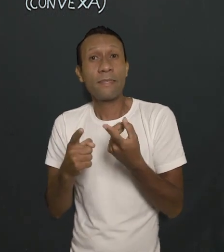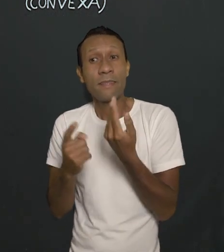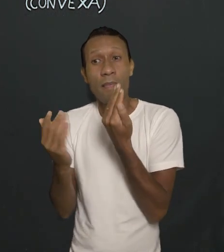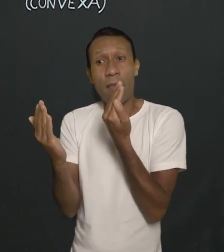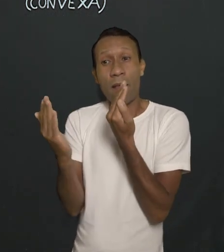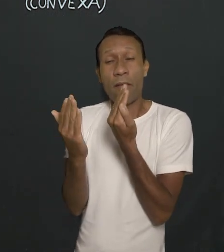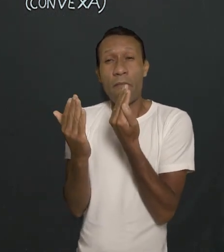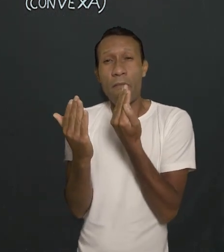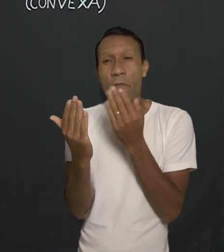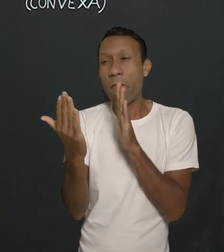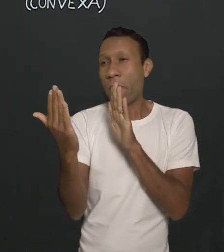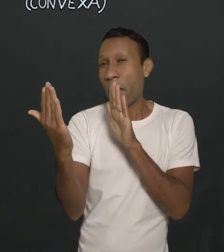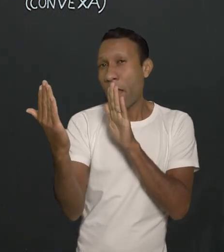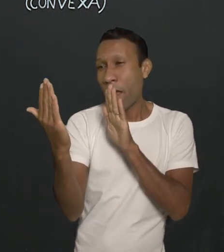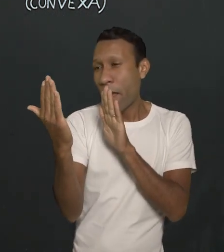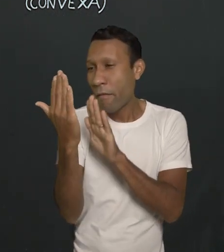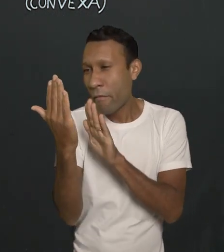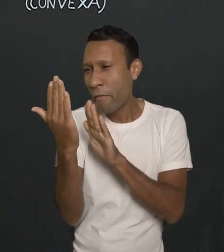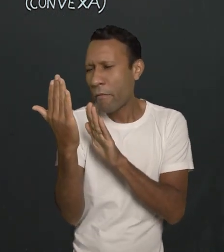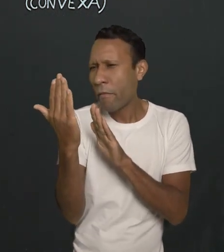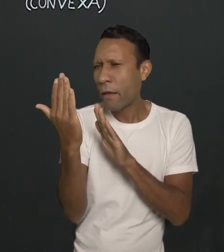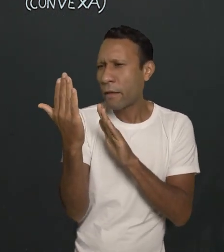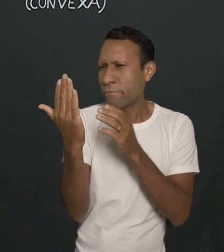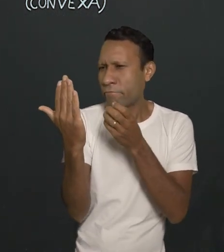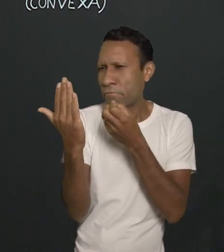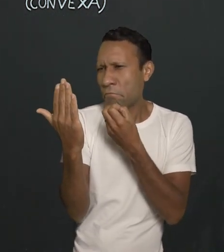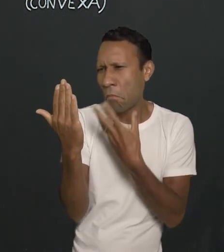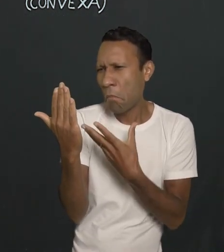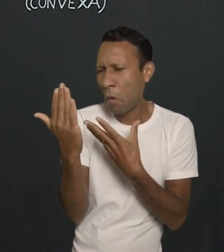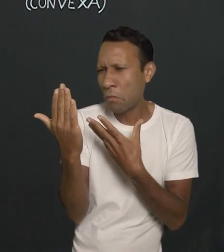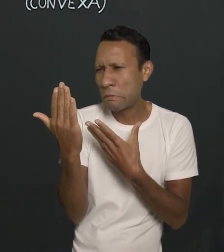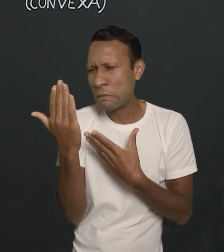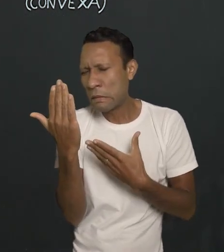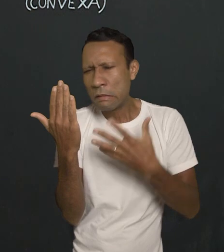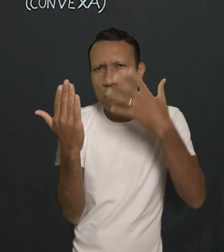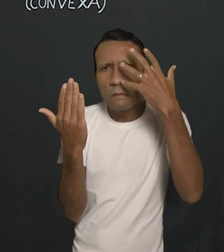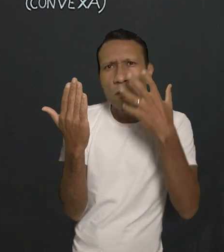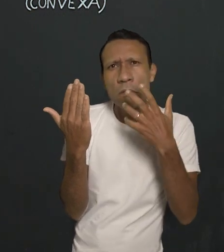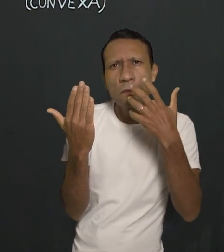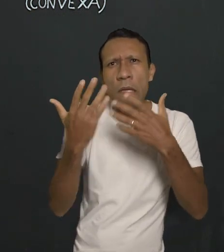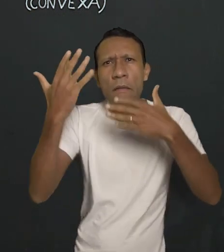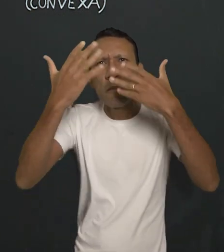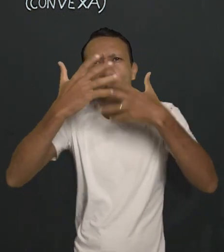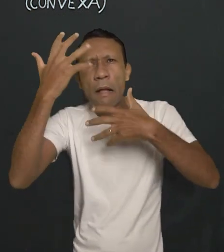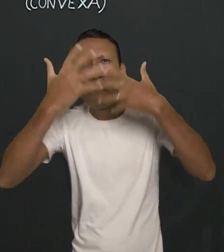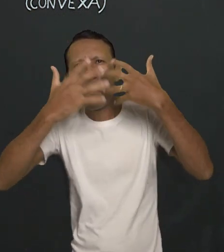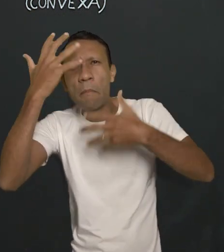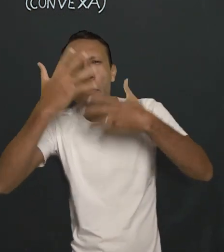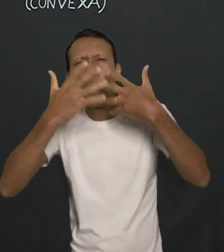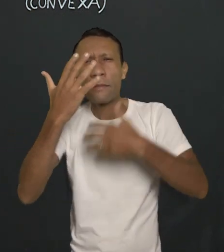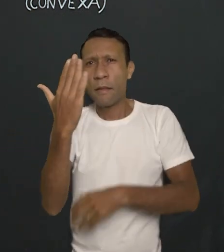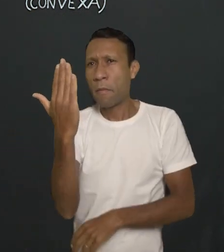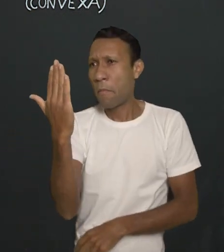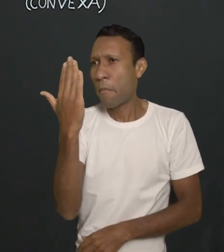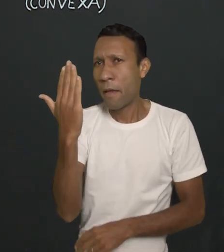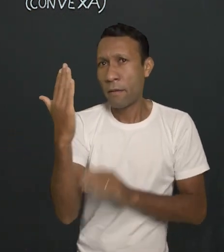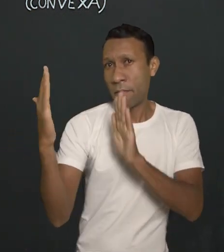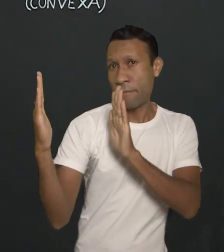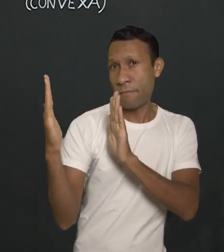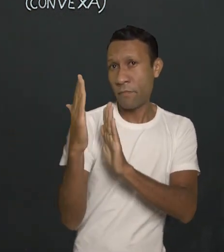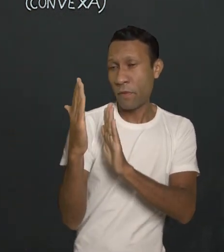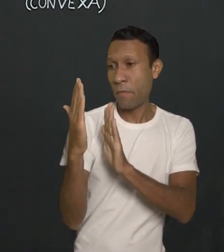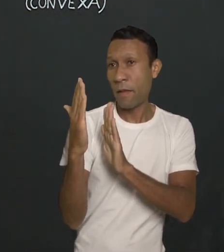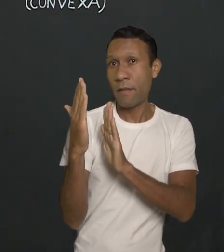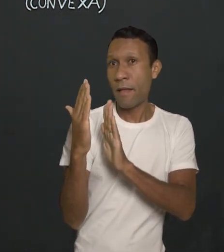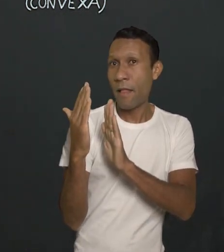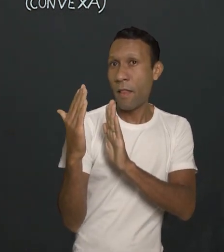dele é enxergar de perto. De longe, ele enxerga legal. Agora, de perto, parece que é difícil focar. Por quê?